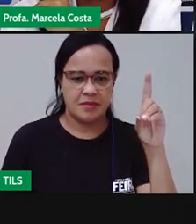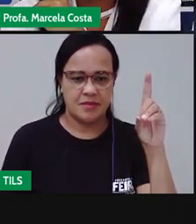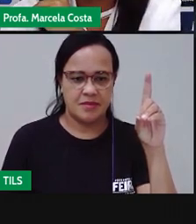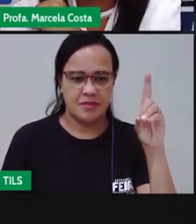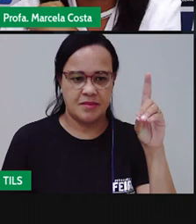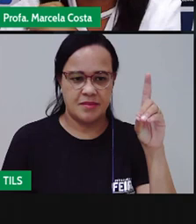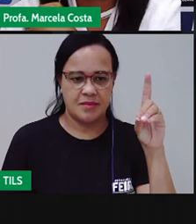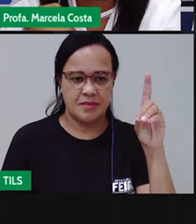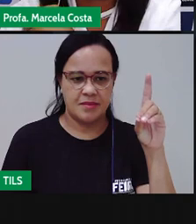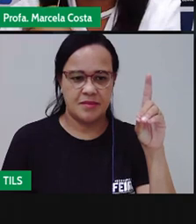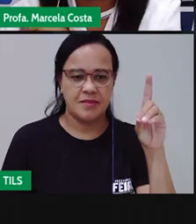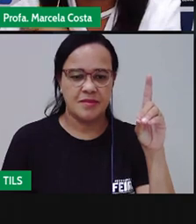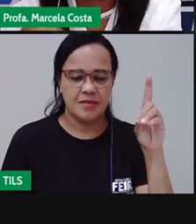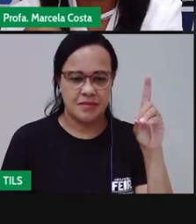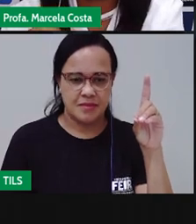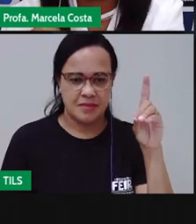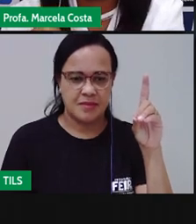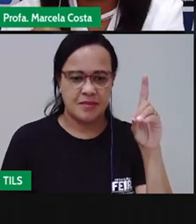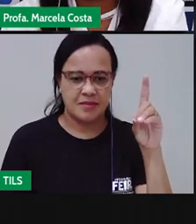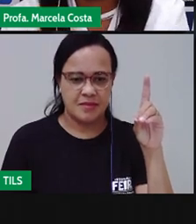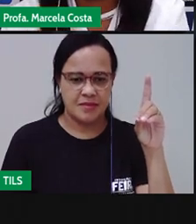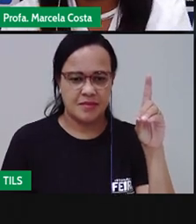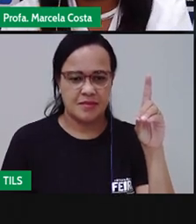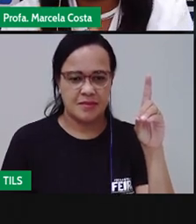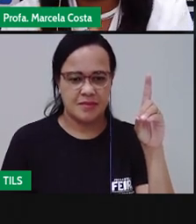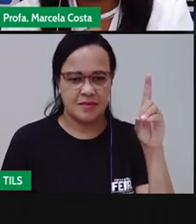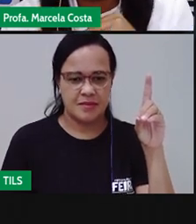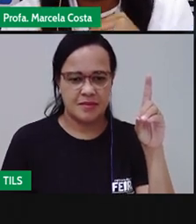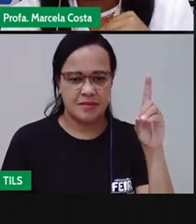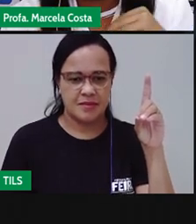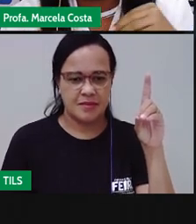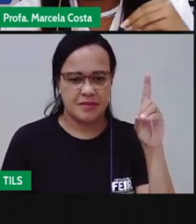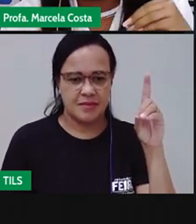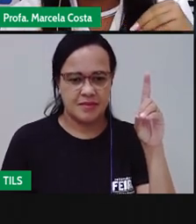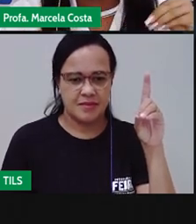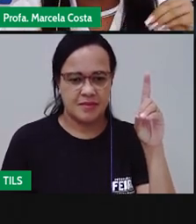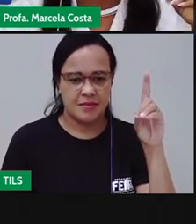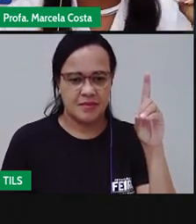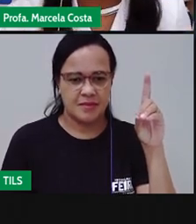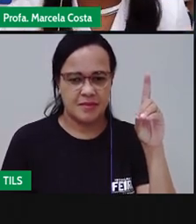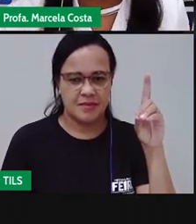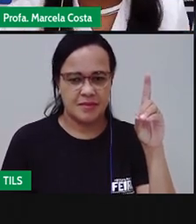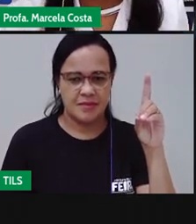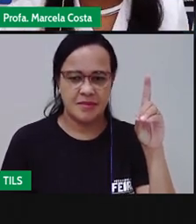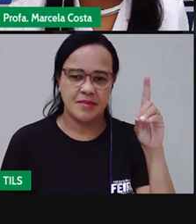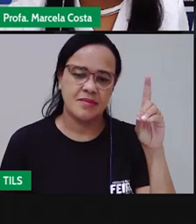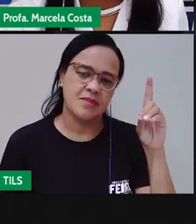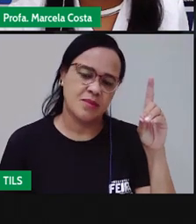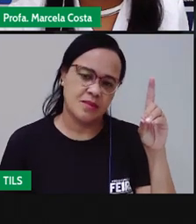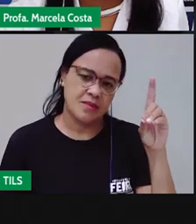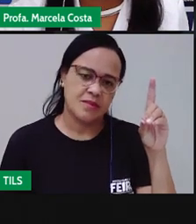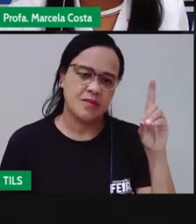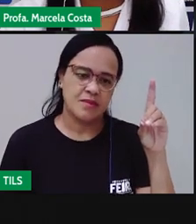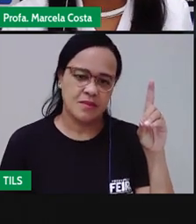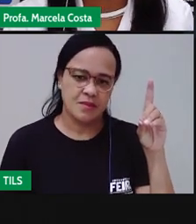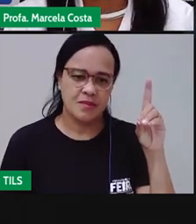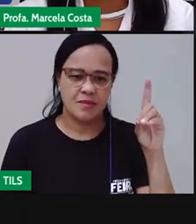desce. Desceu. E encontrou aqui, puxando para o lado esquerdo agora.